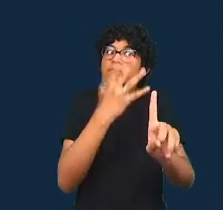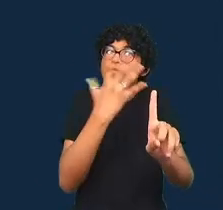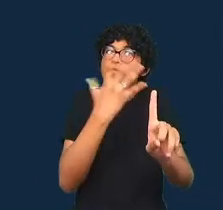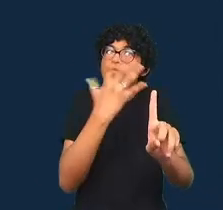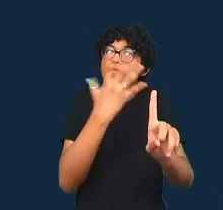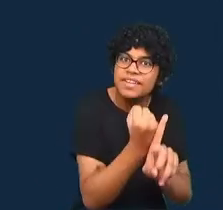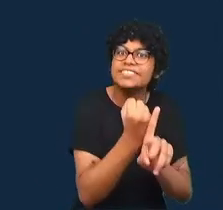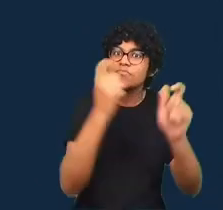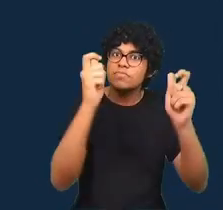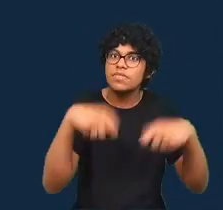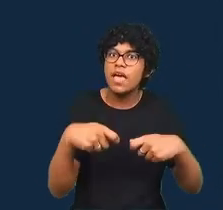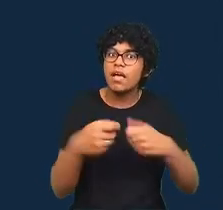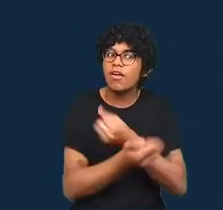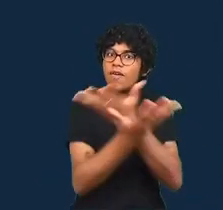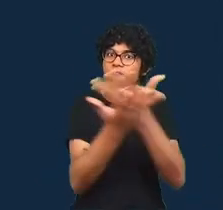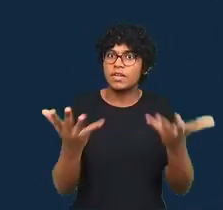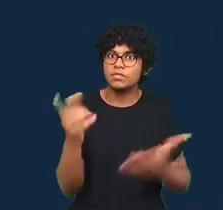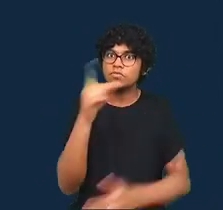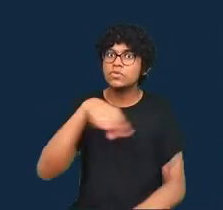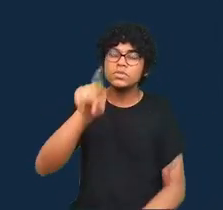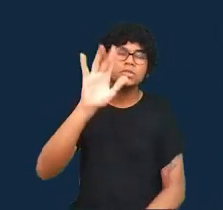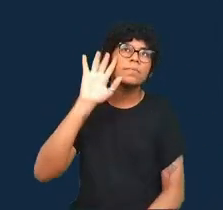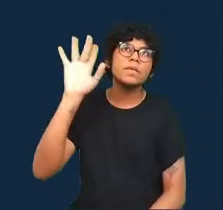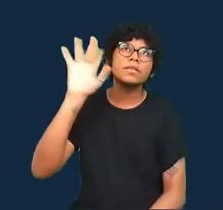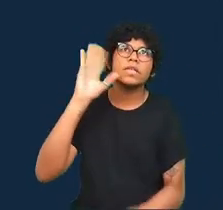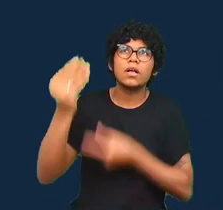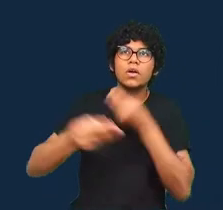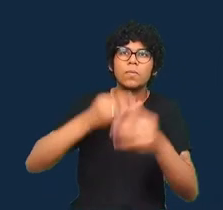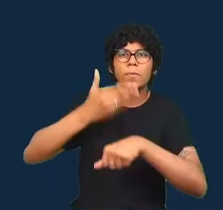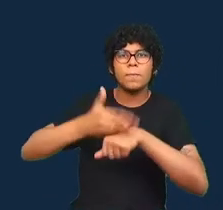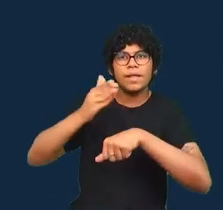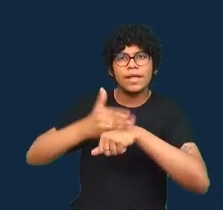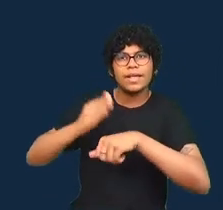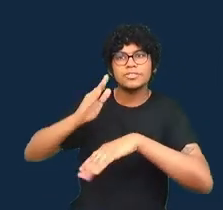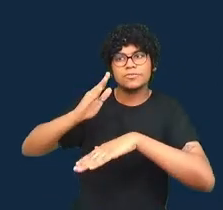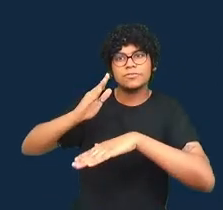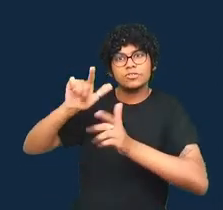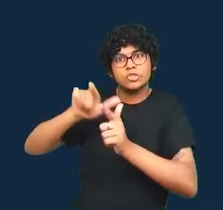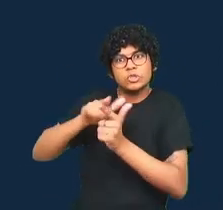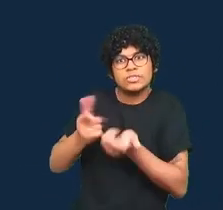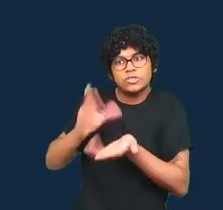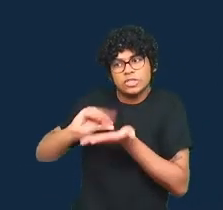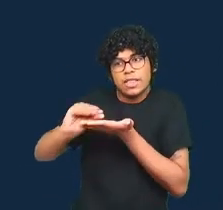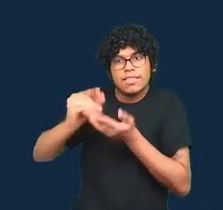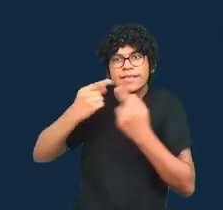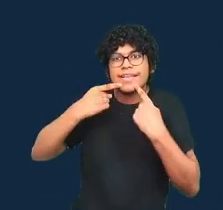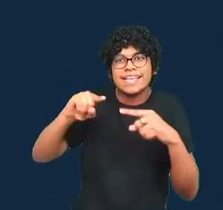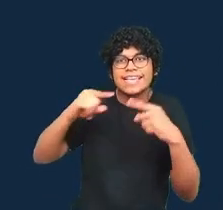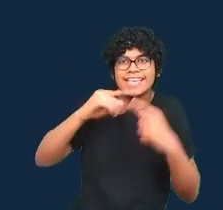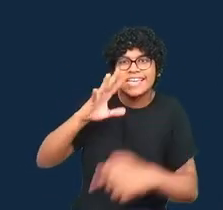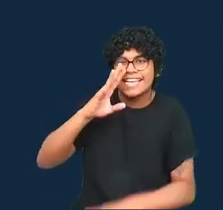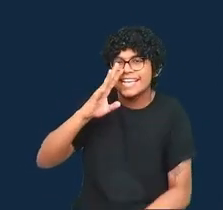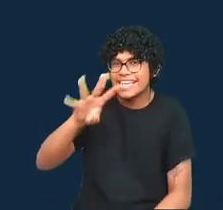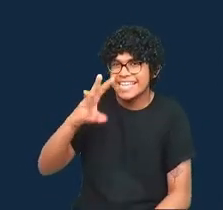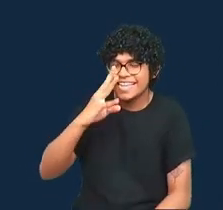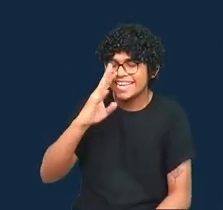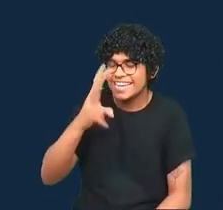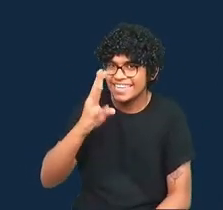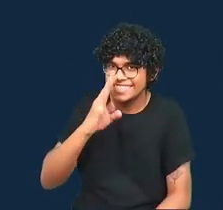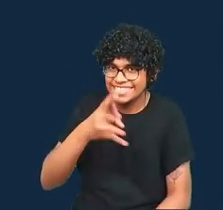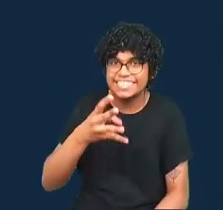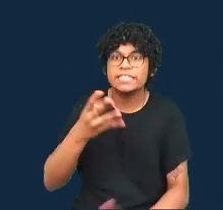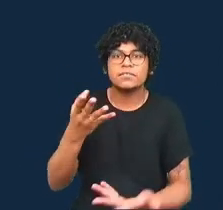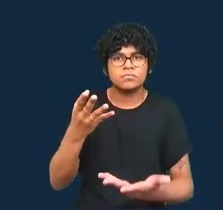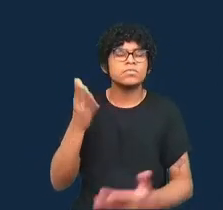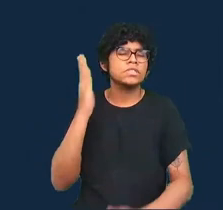respeito de fazer a prática de jornalismo de dados crítica e eu tenho certeza que muitos de vocês já estão